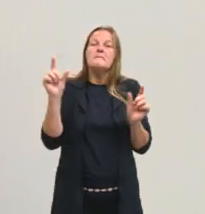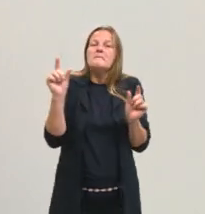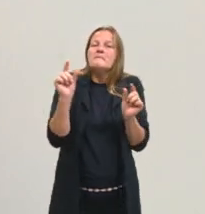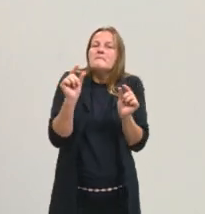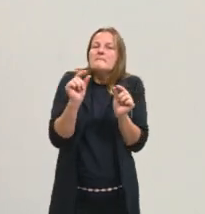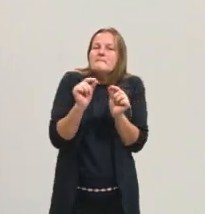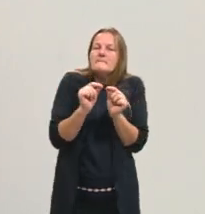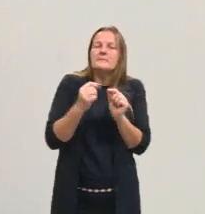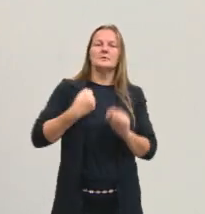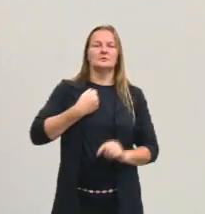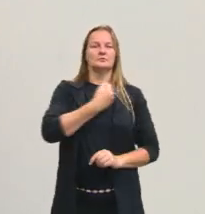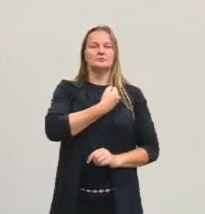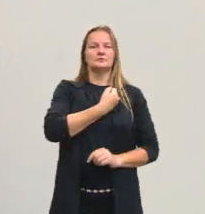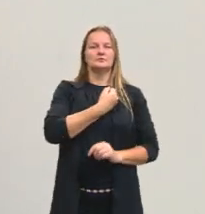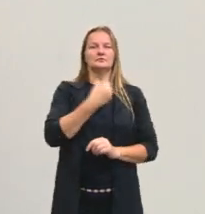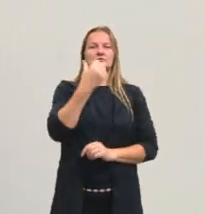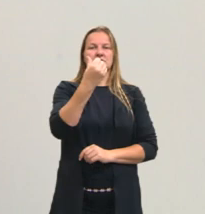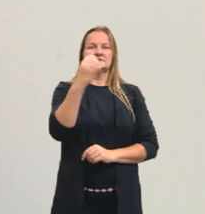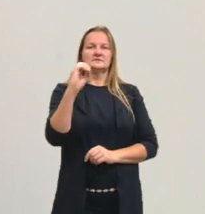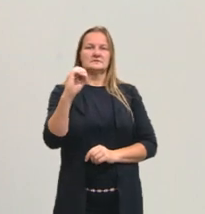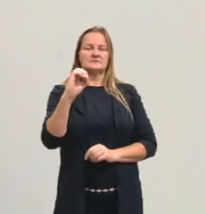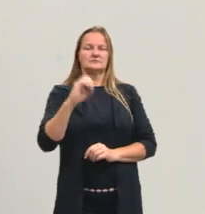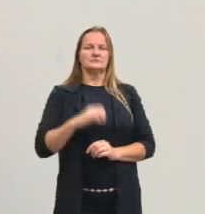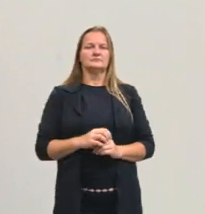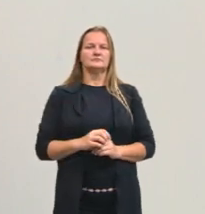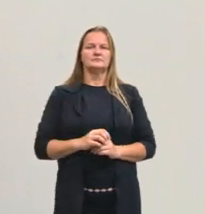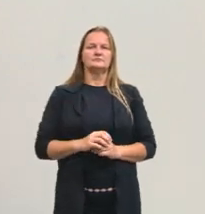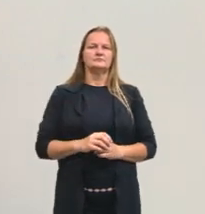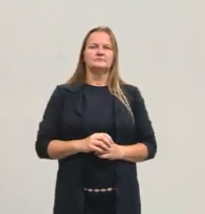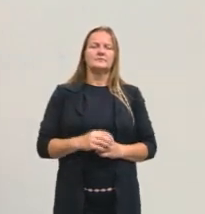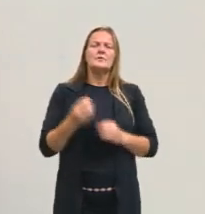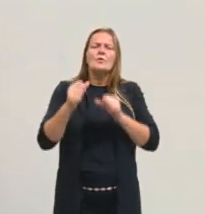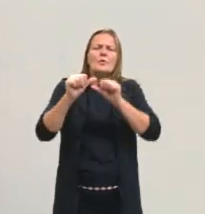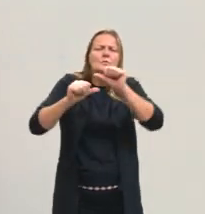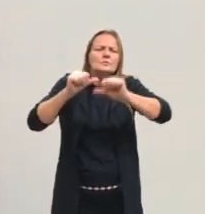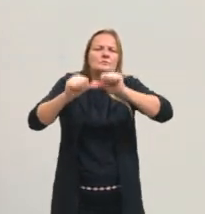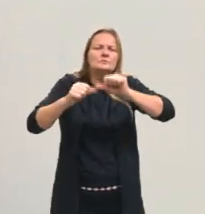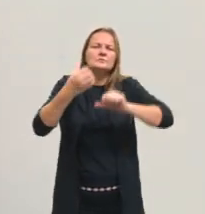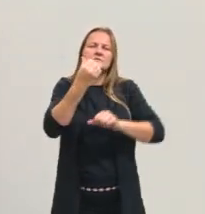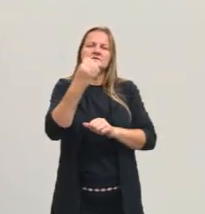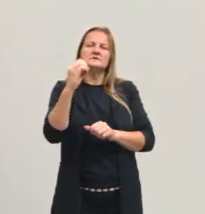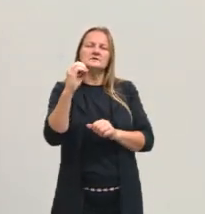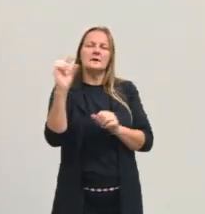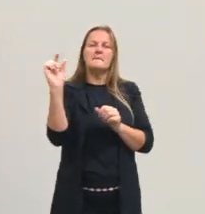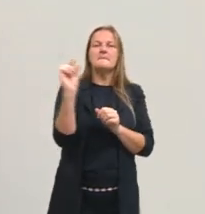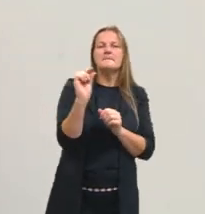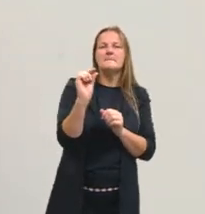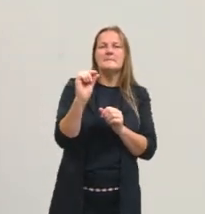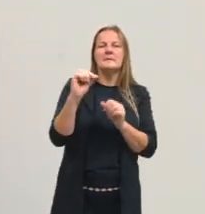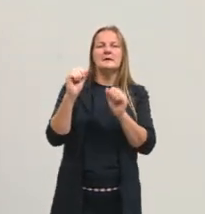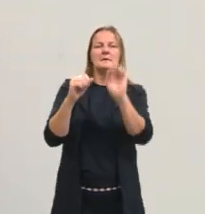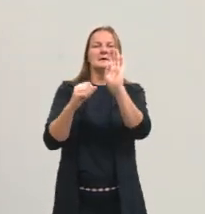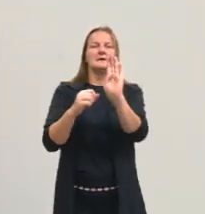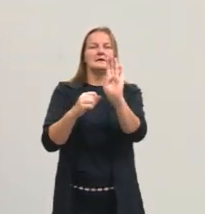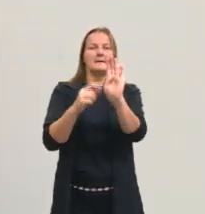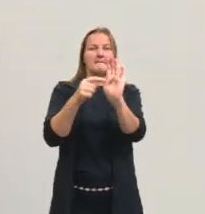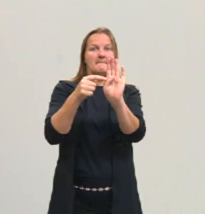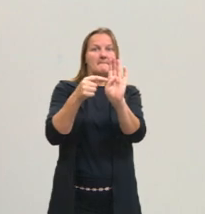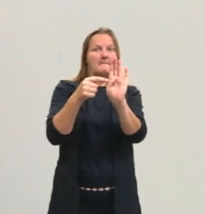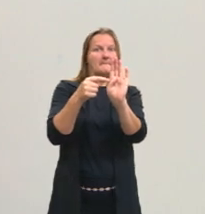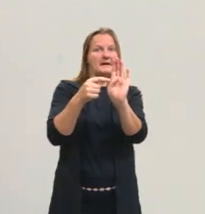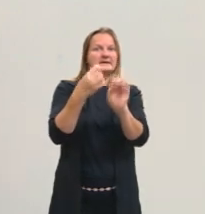do que 60. Para ele, para a gente transformar esse 60 em um número menor, necessariamente a gente tem que andar com a vírgula para